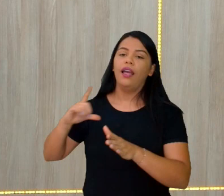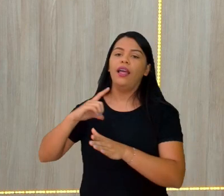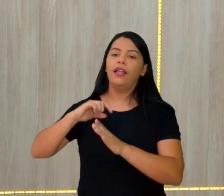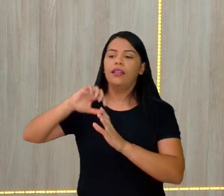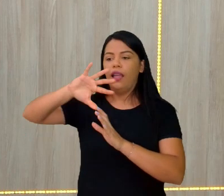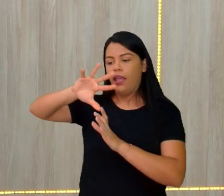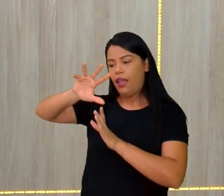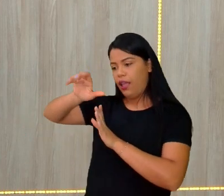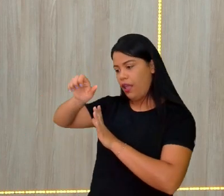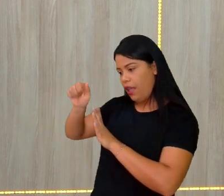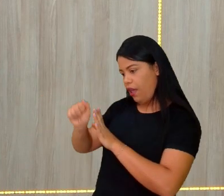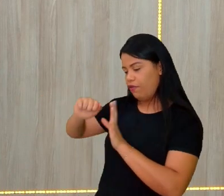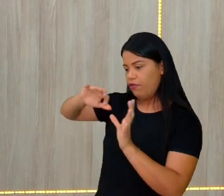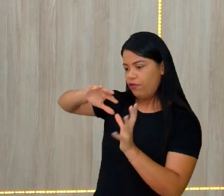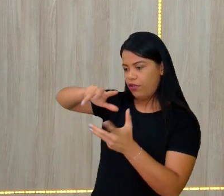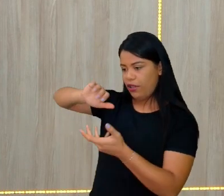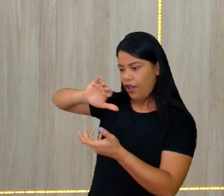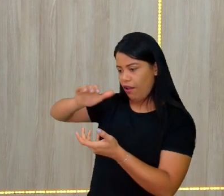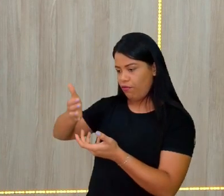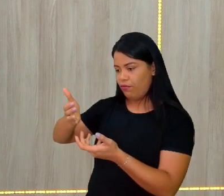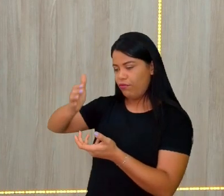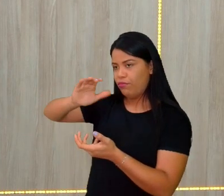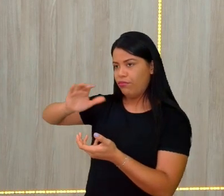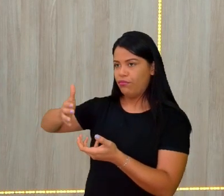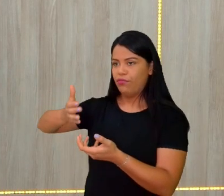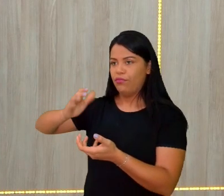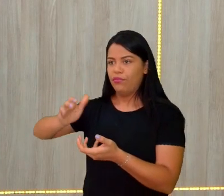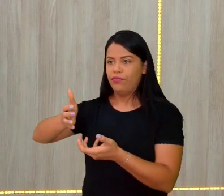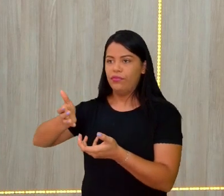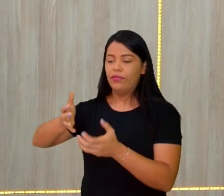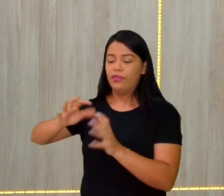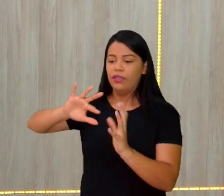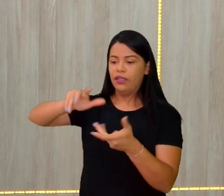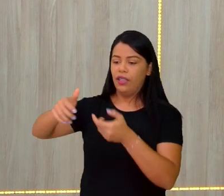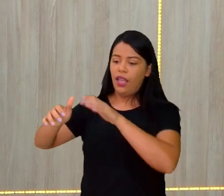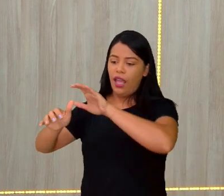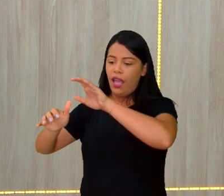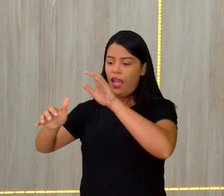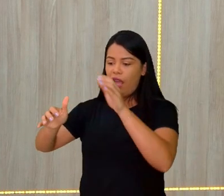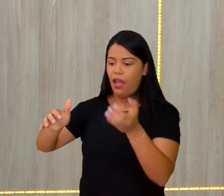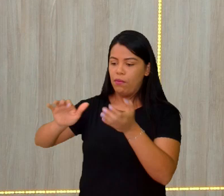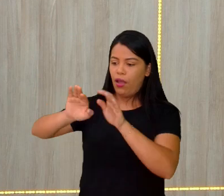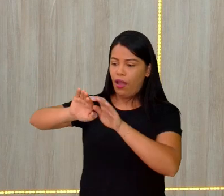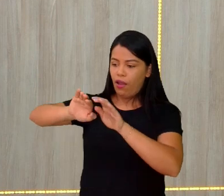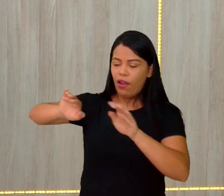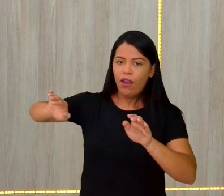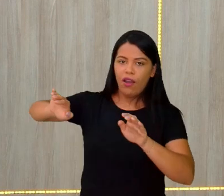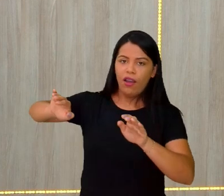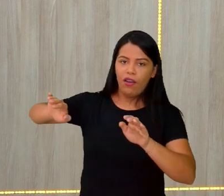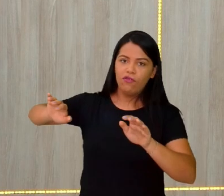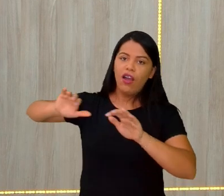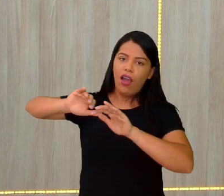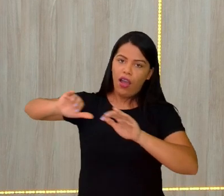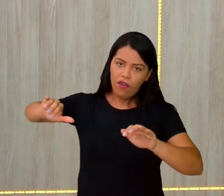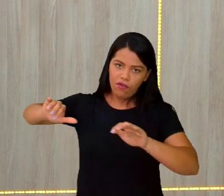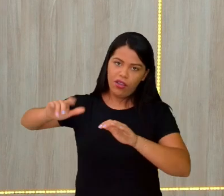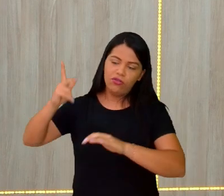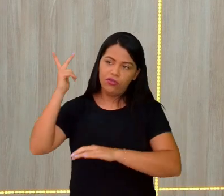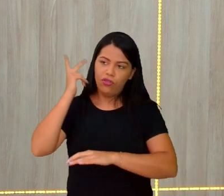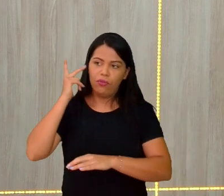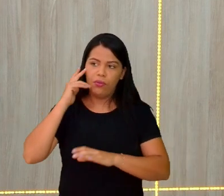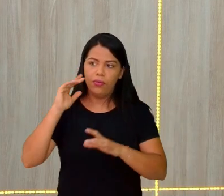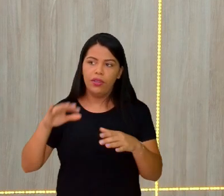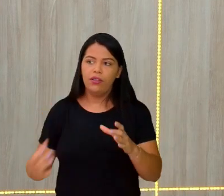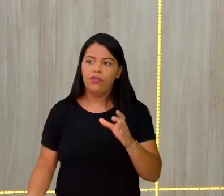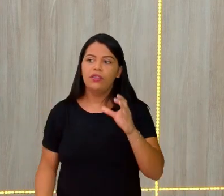está fazendo um movimento divergente, ou seja, estão se afastando. E aí, cria